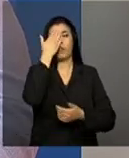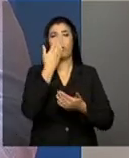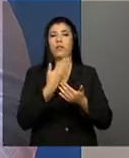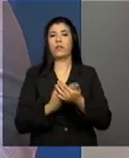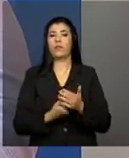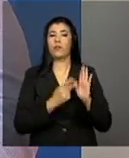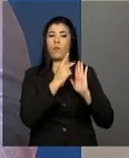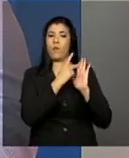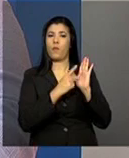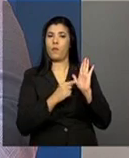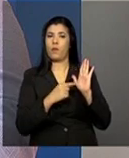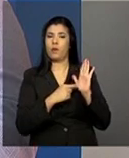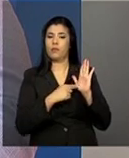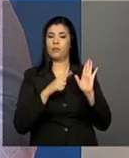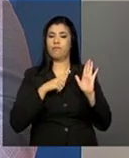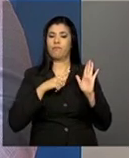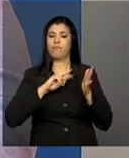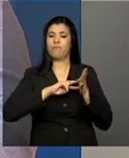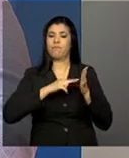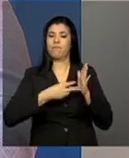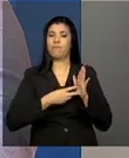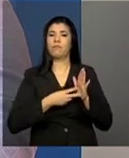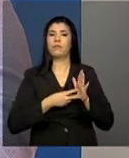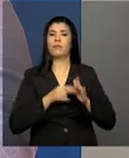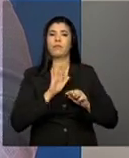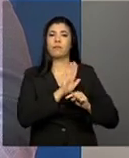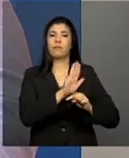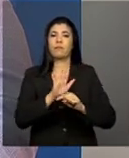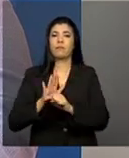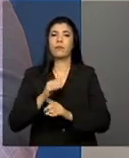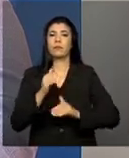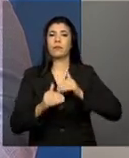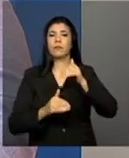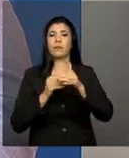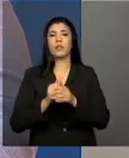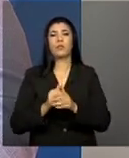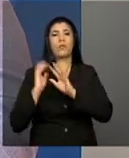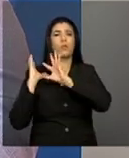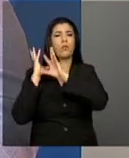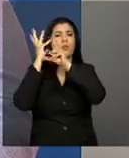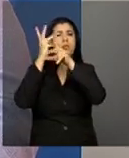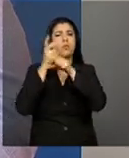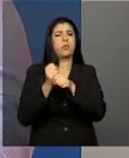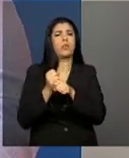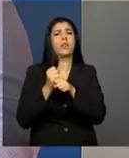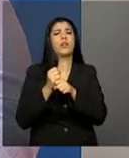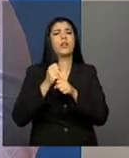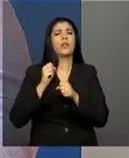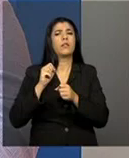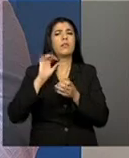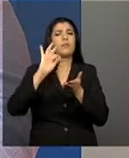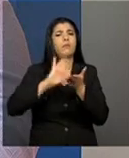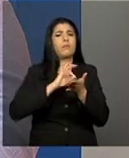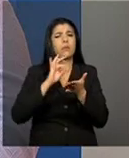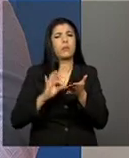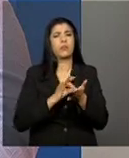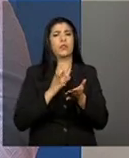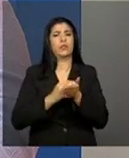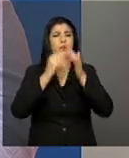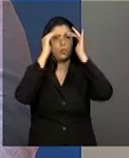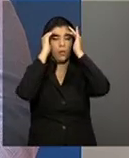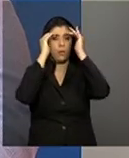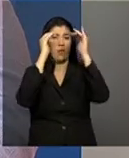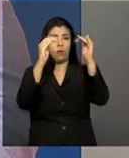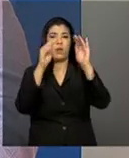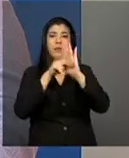ele tem um significado no sentido de construir a memória do atendimento, a importância, o respeito ao atendimento,